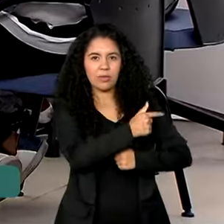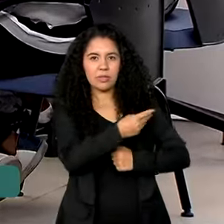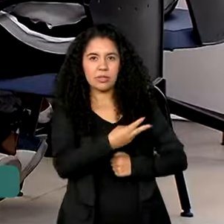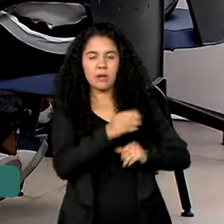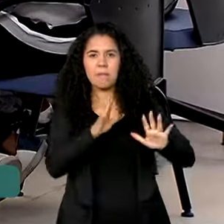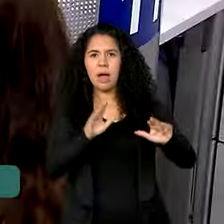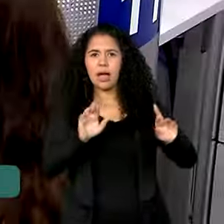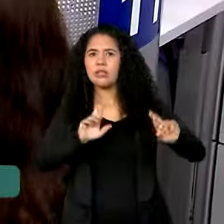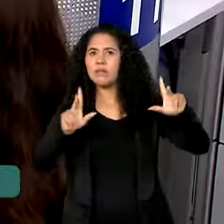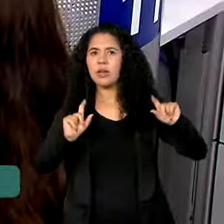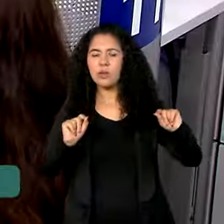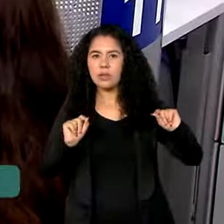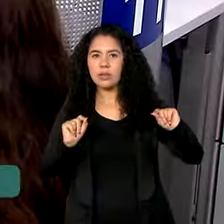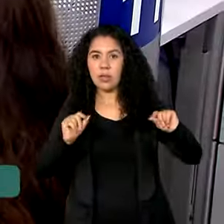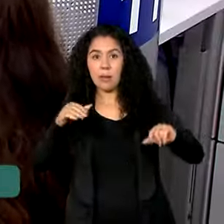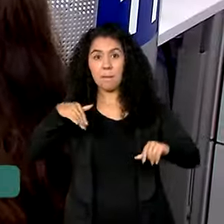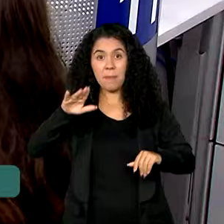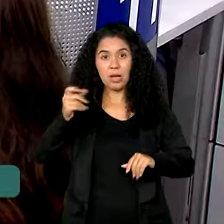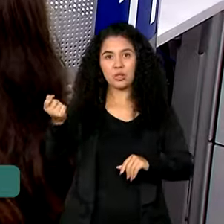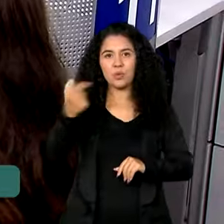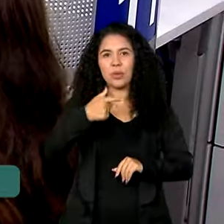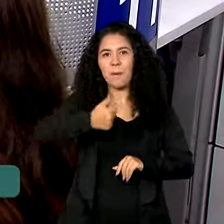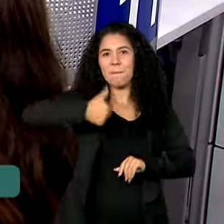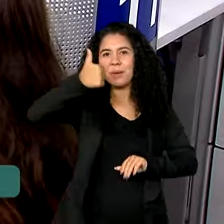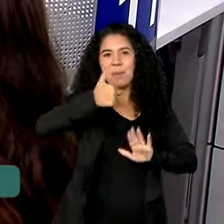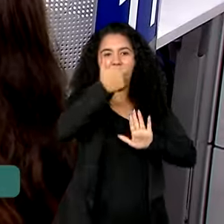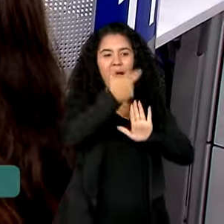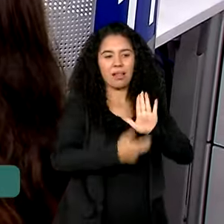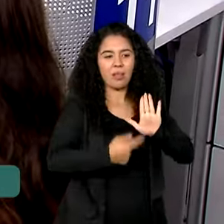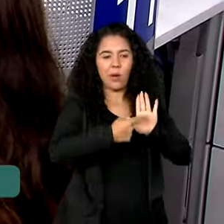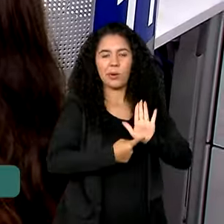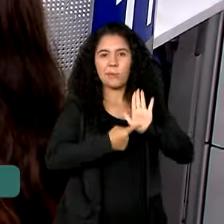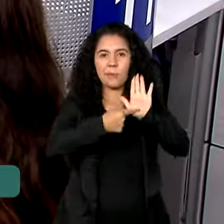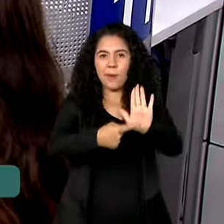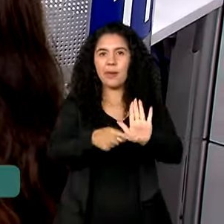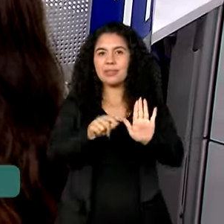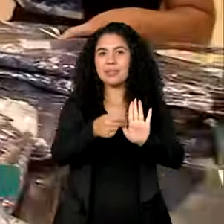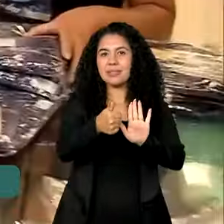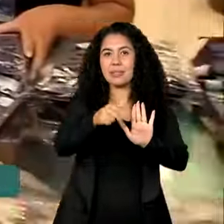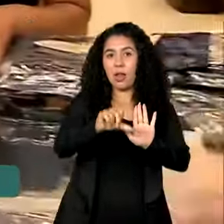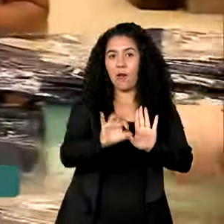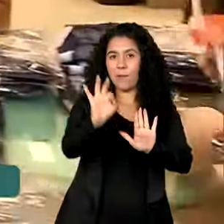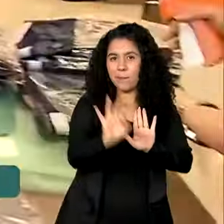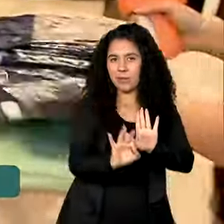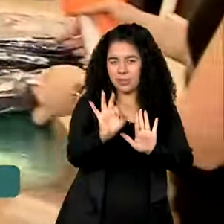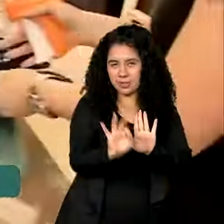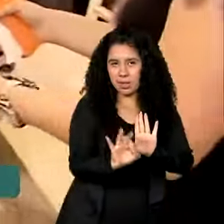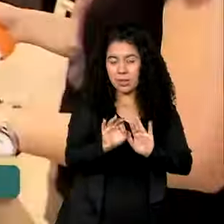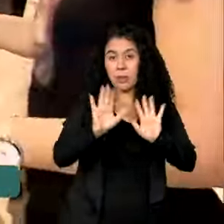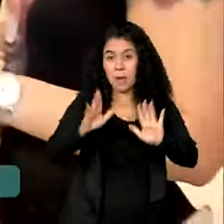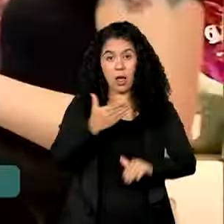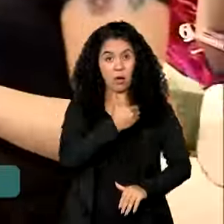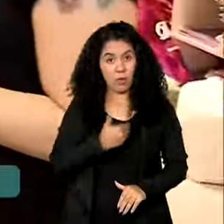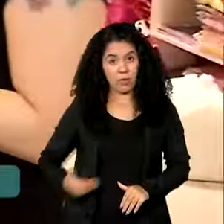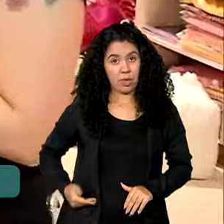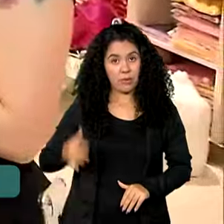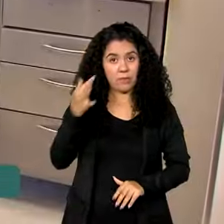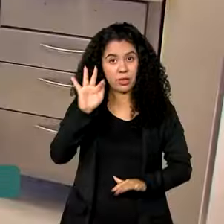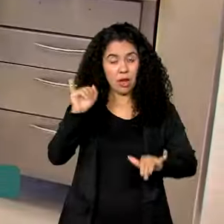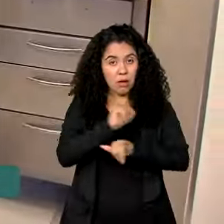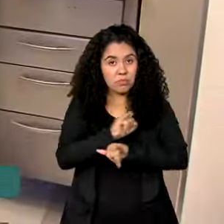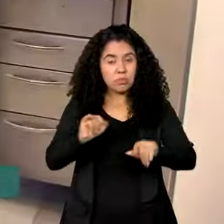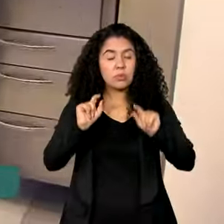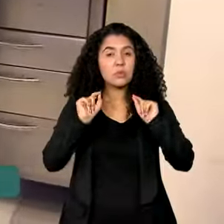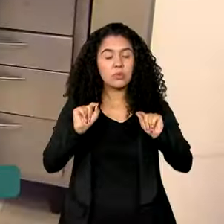é maior do que no primeiro relatório, quando o percentual foi de 19%. Segundo o governo federal, isso ocorreu